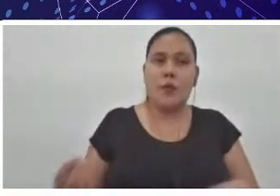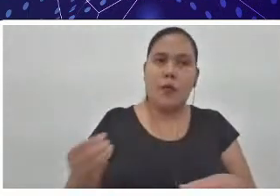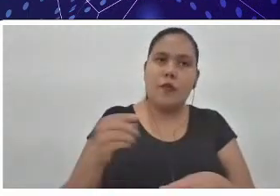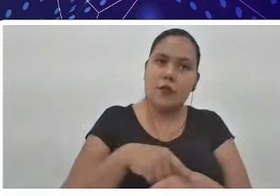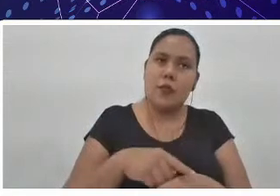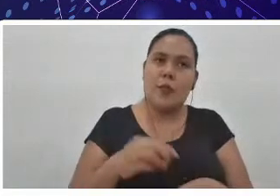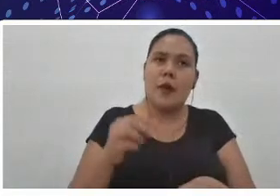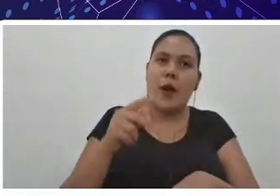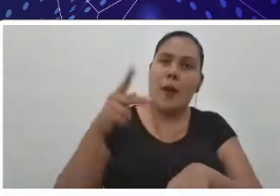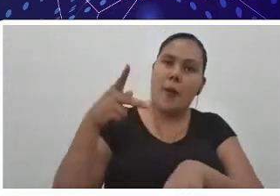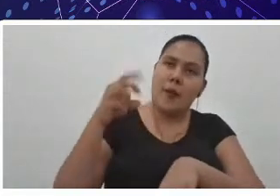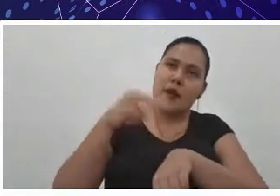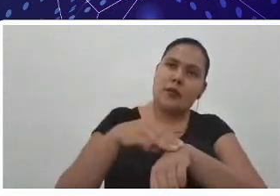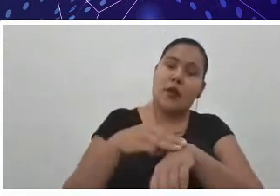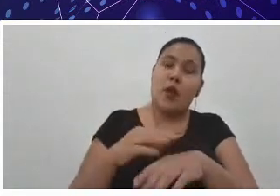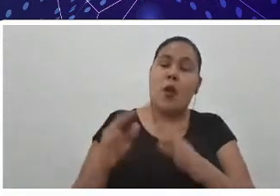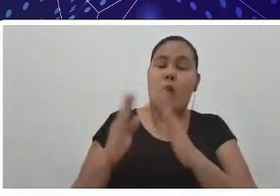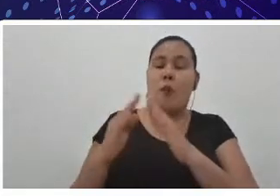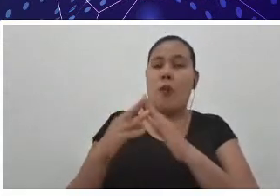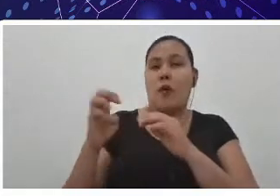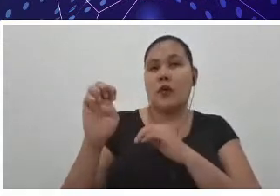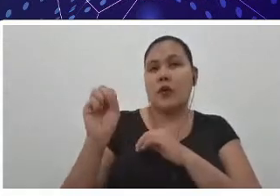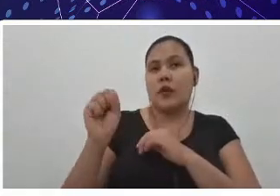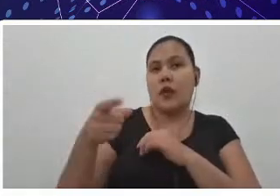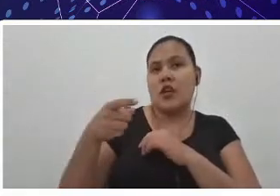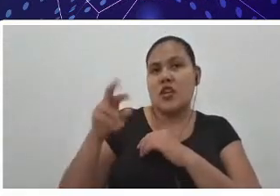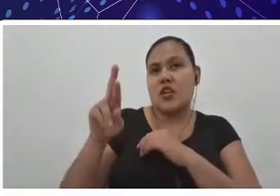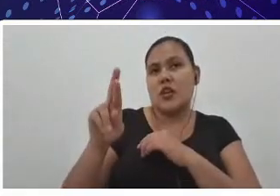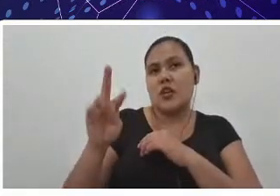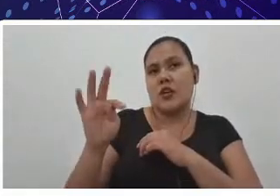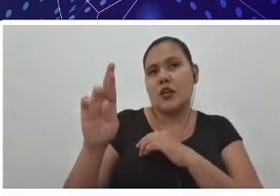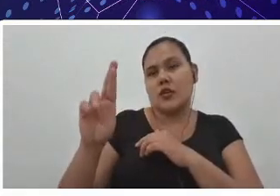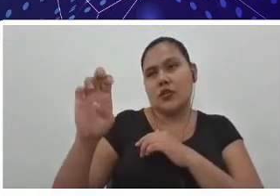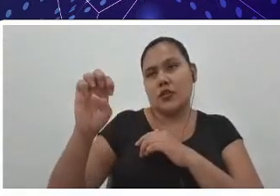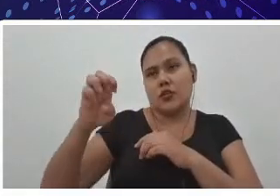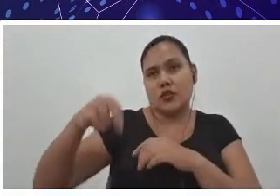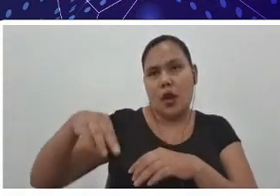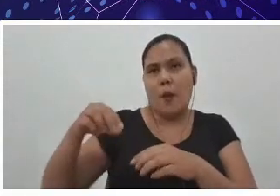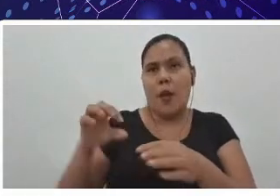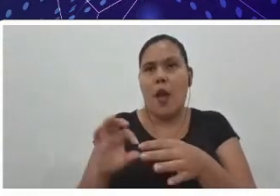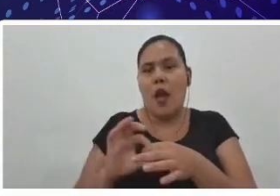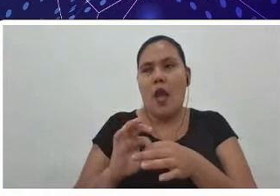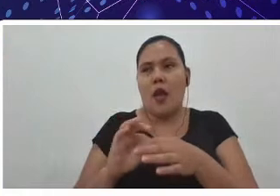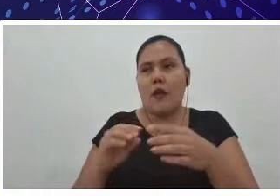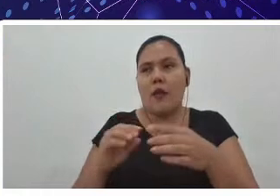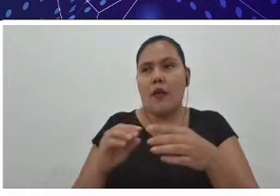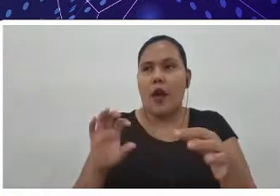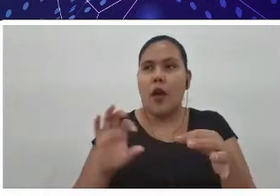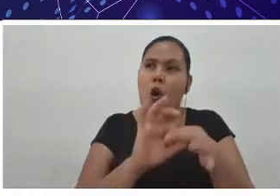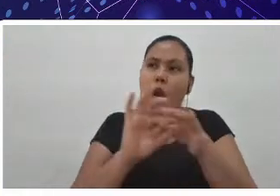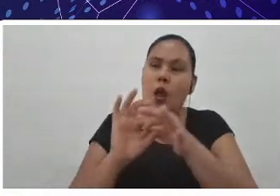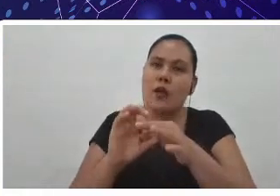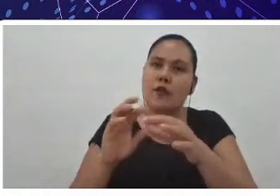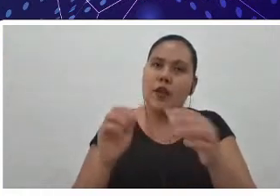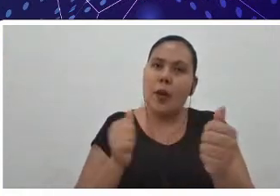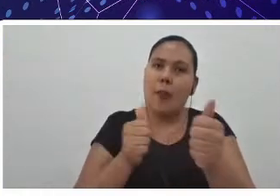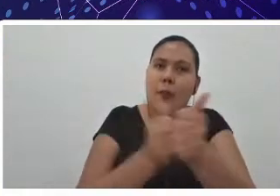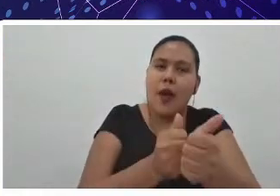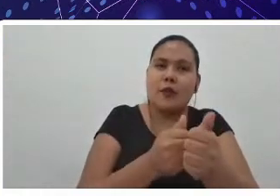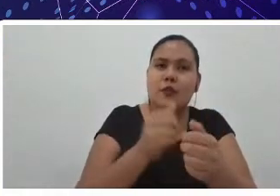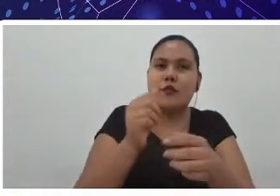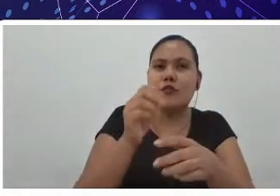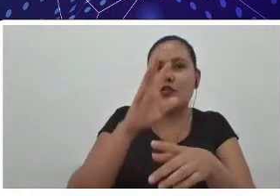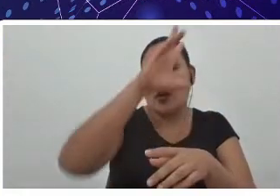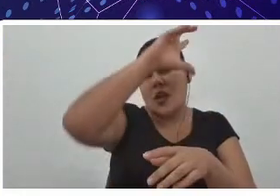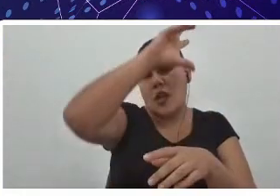que é aquele pedacinho que interliga Acre e Rondônia, que fica a 700 quilômetros daqui de Presidente Médici.